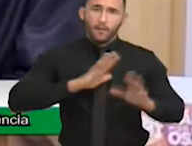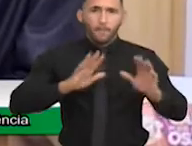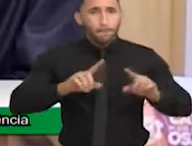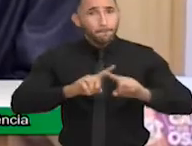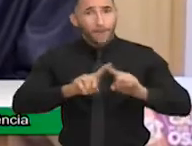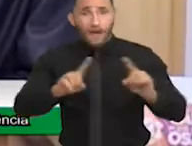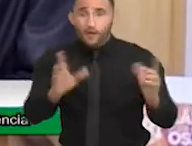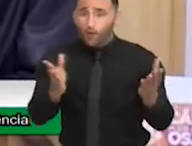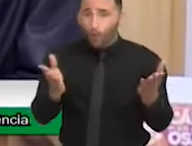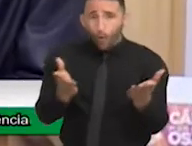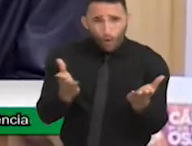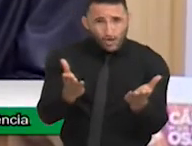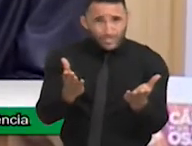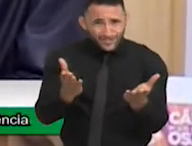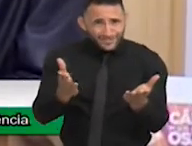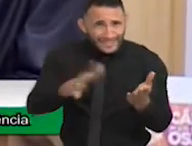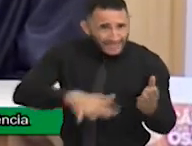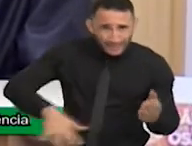Um atendimento